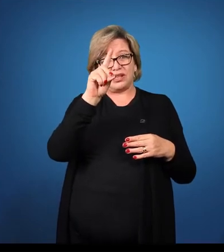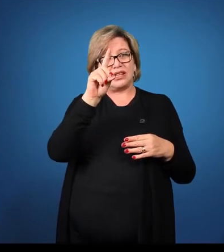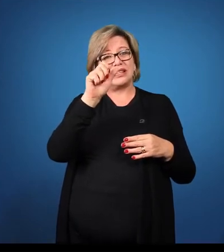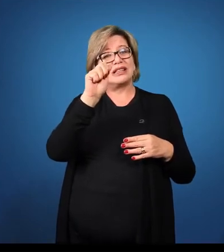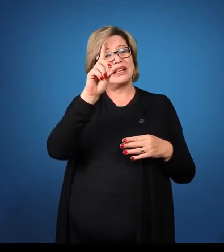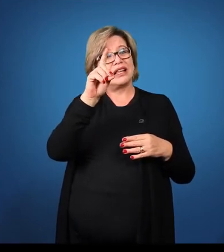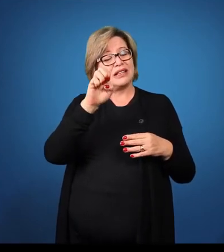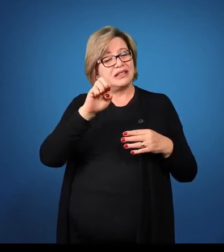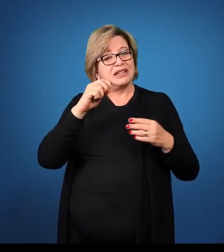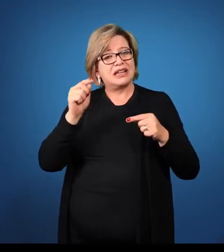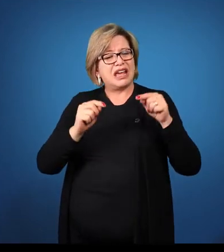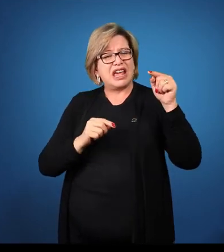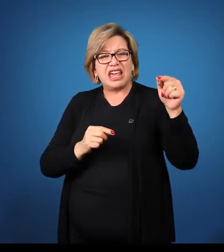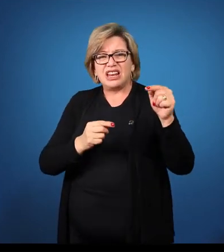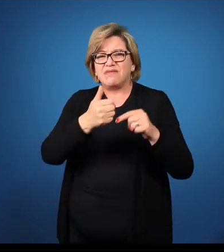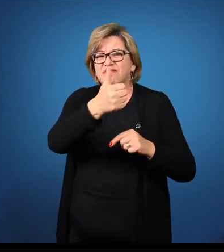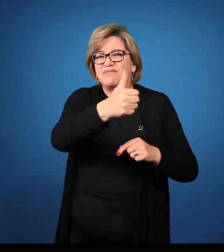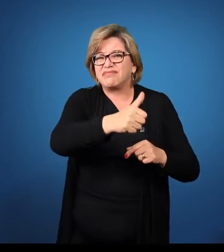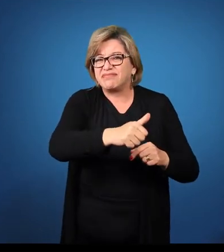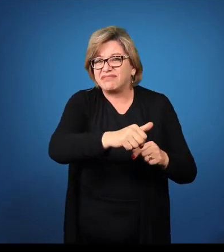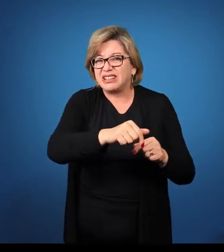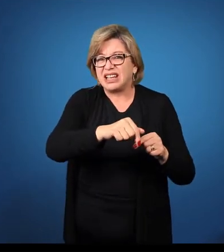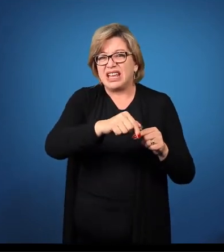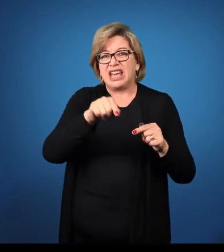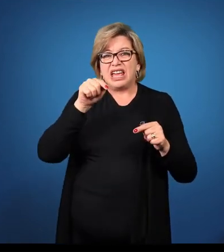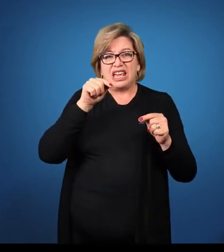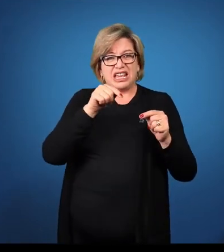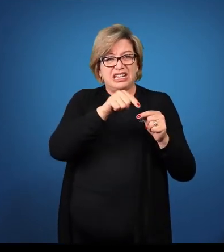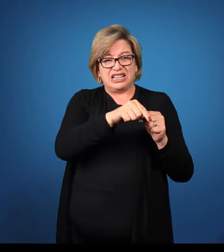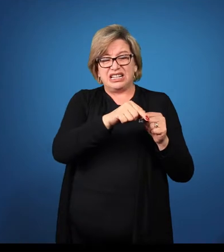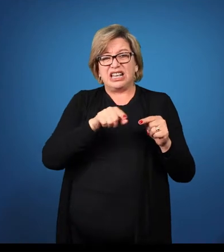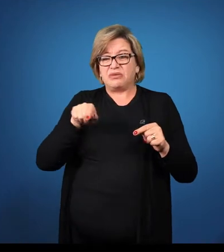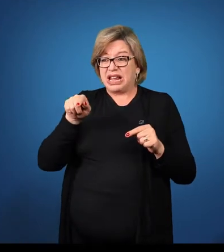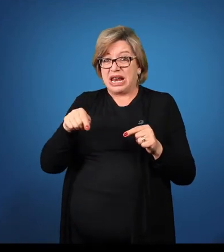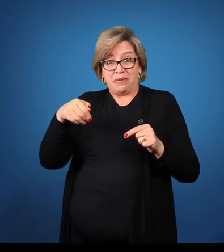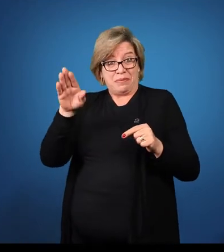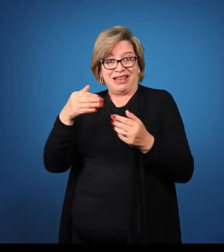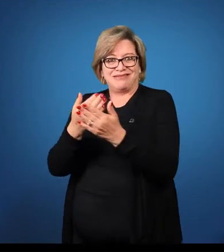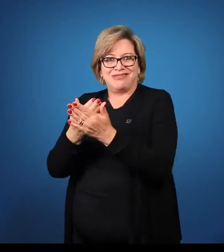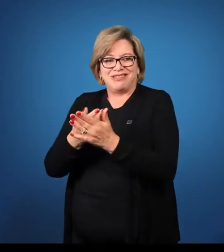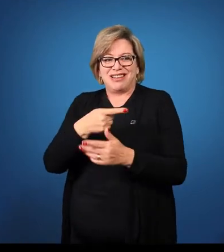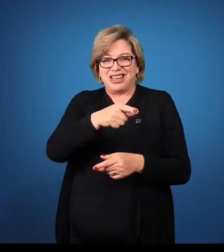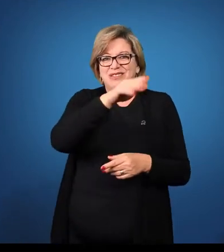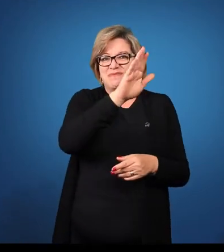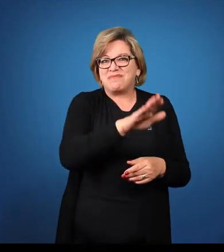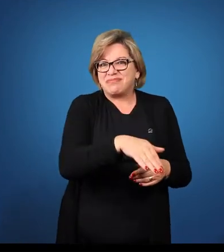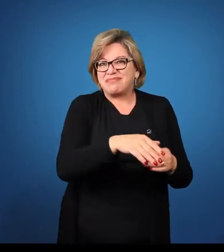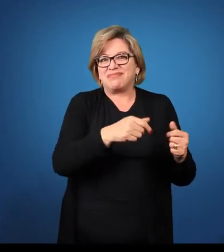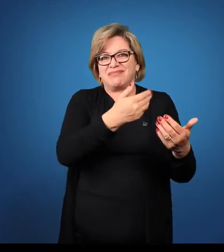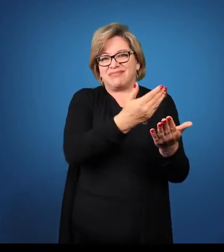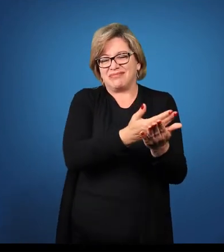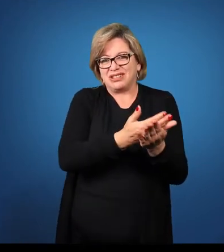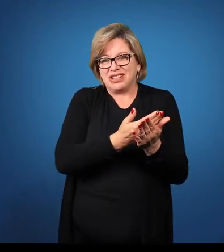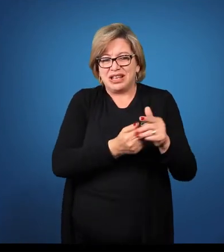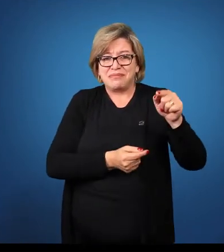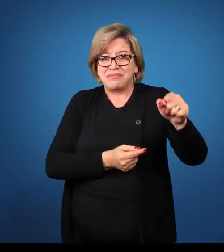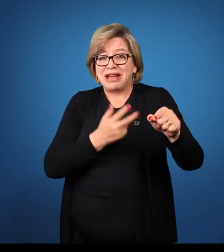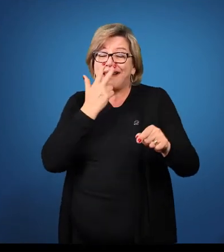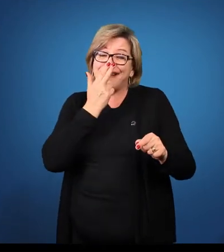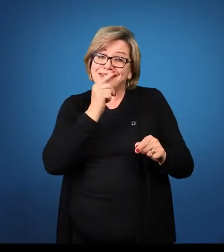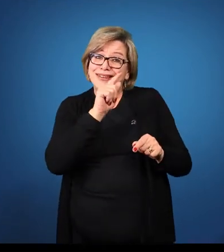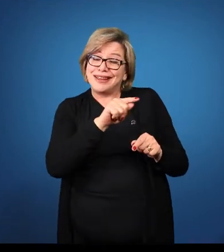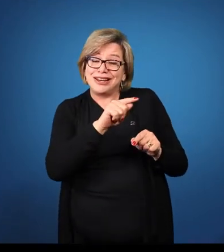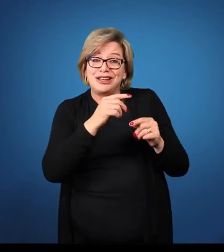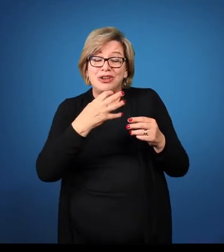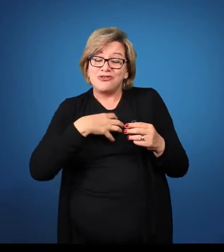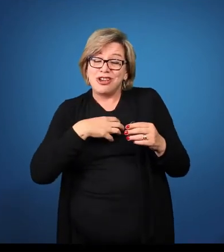Pedro é menos estudioso do que o João. Observe, eu estou diminuindo